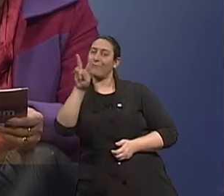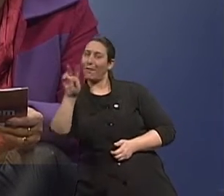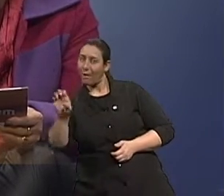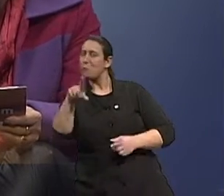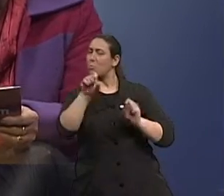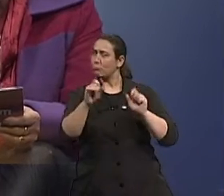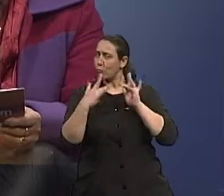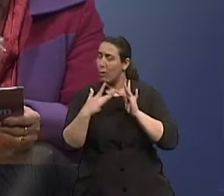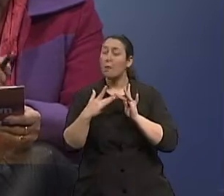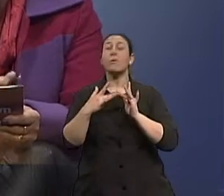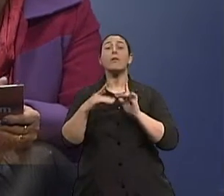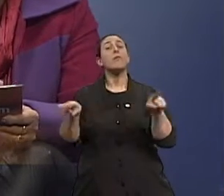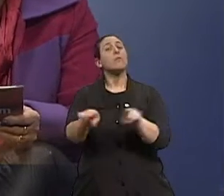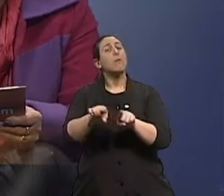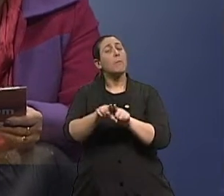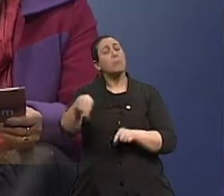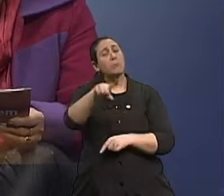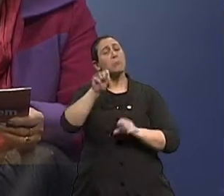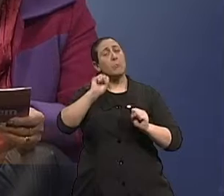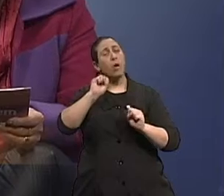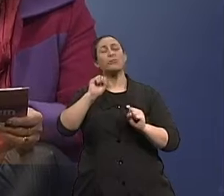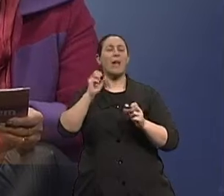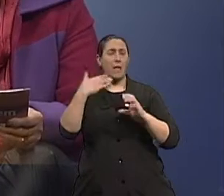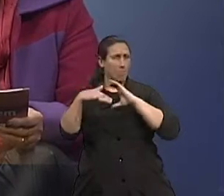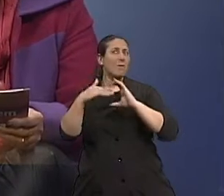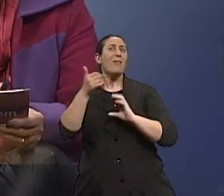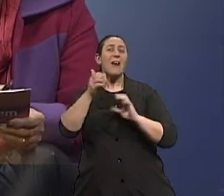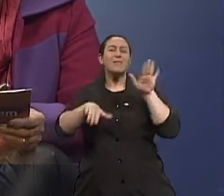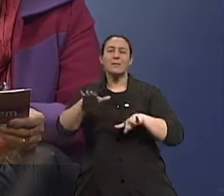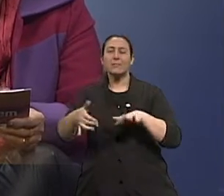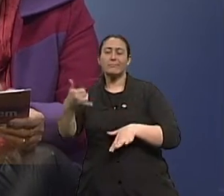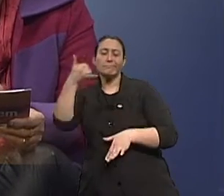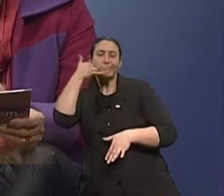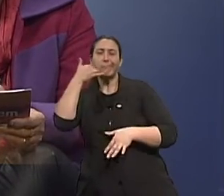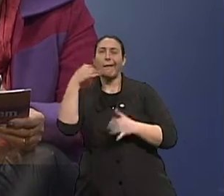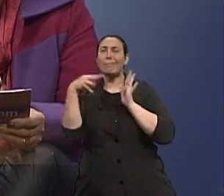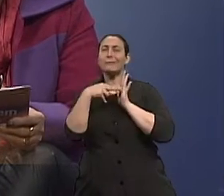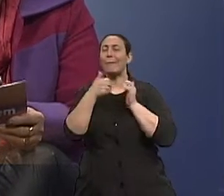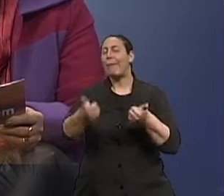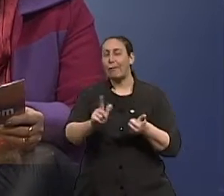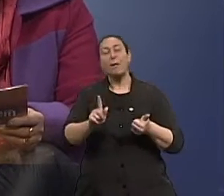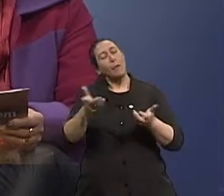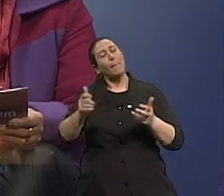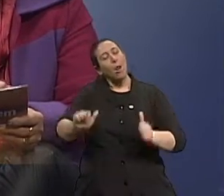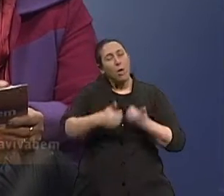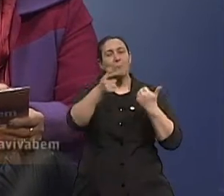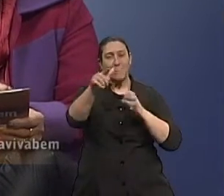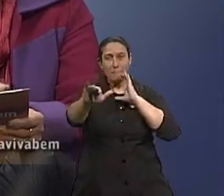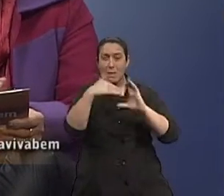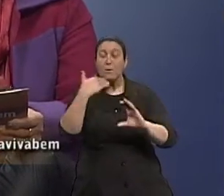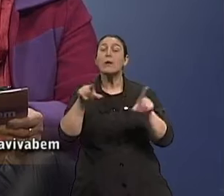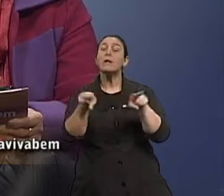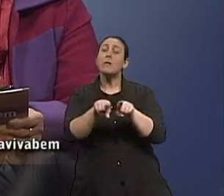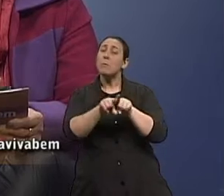.com.br. O nosso e-mail melhor ainda, porque às vezes a gente não pode atender o telefone com toda a disponibilidade que a gente gostaria. Então, o nosso e